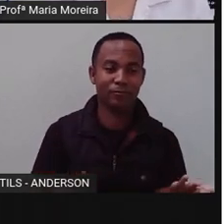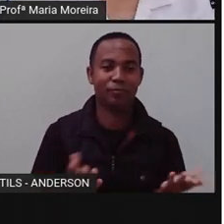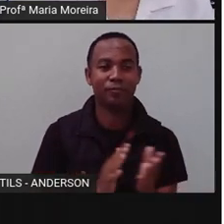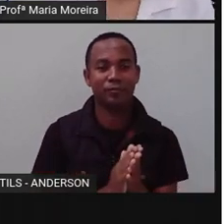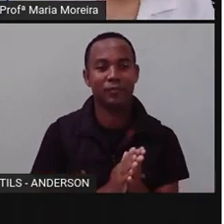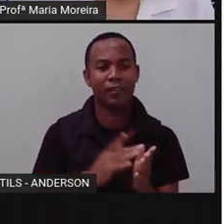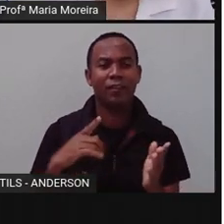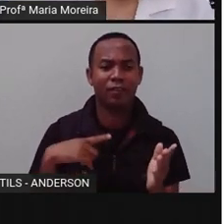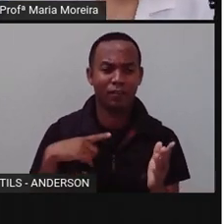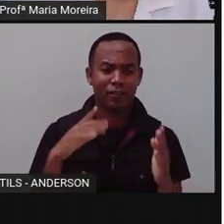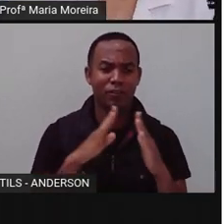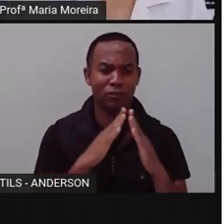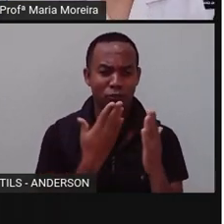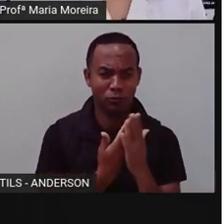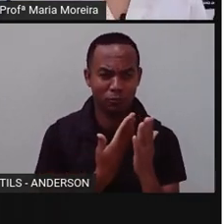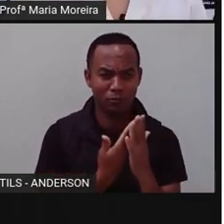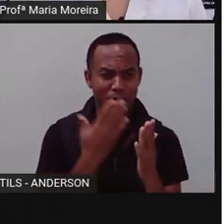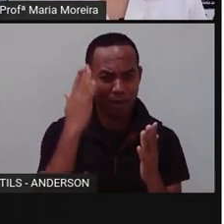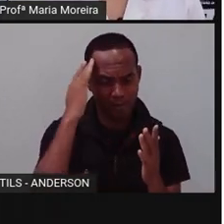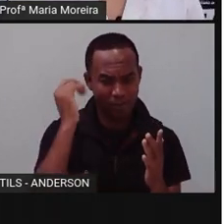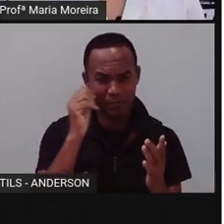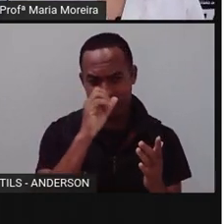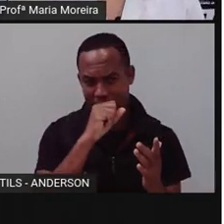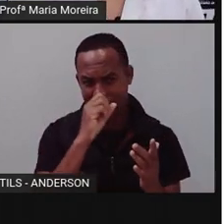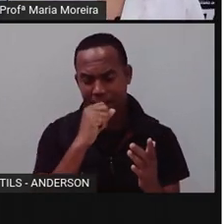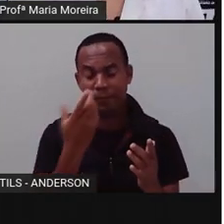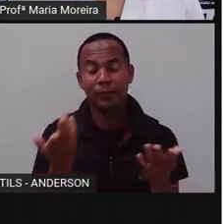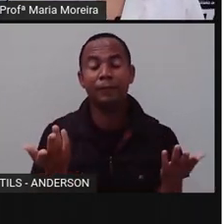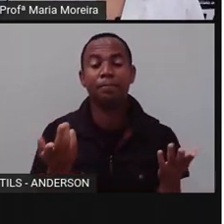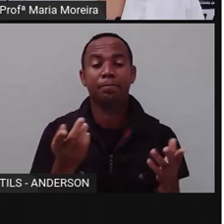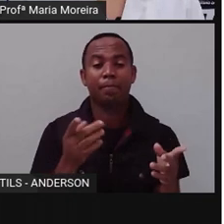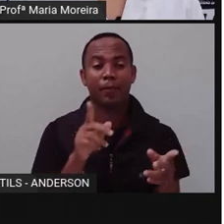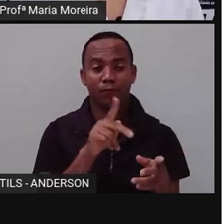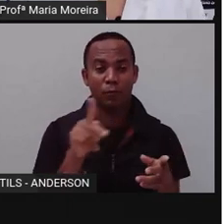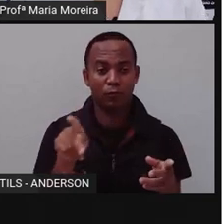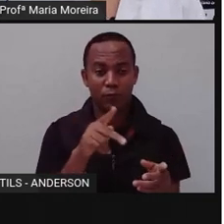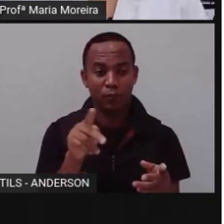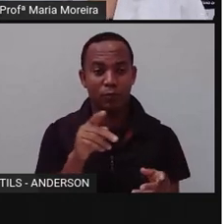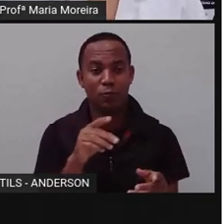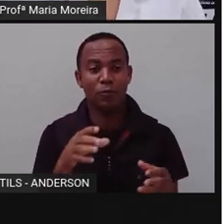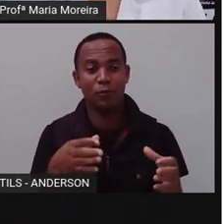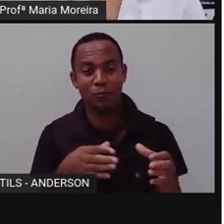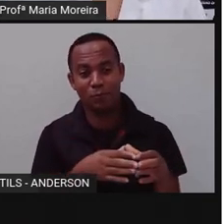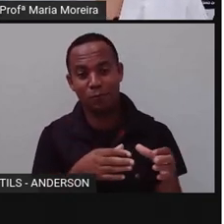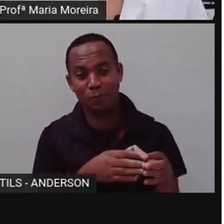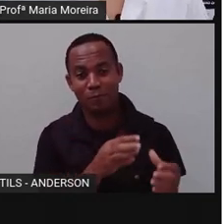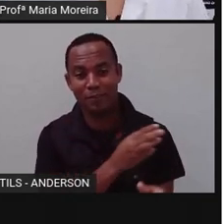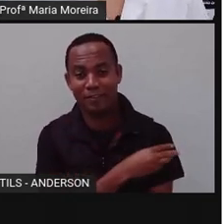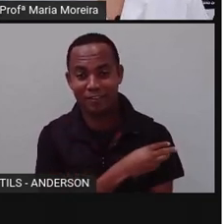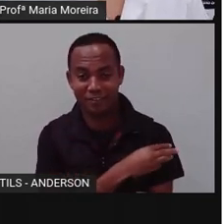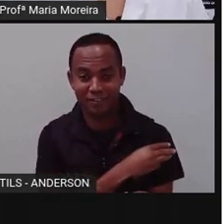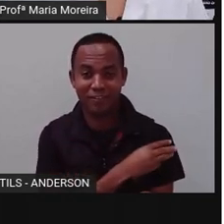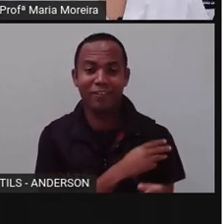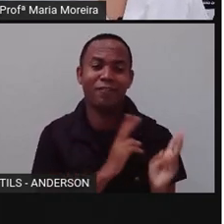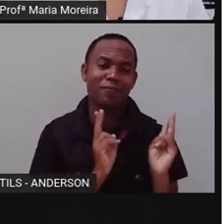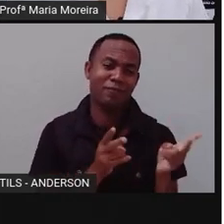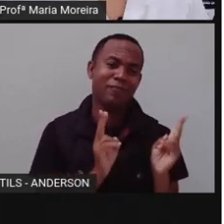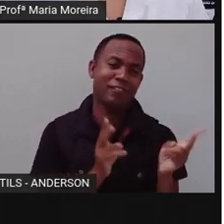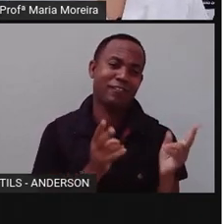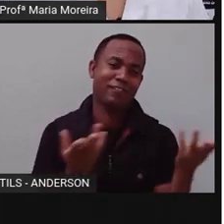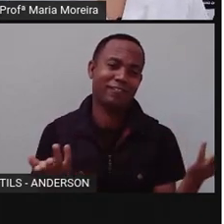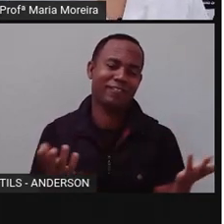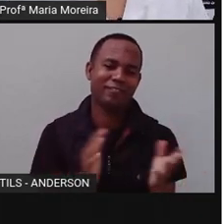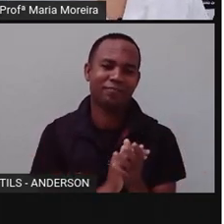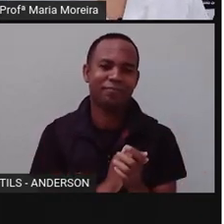Ainda temos aula amanhã, tá? Vocês aí, os professores de vocês, todo o terceiro ano da cidade. Vamos